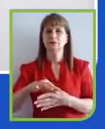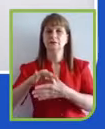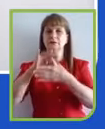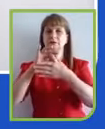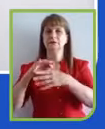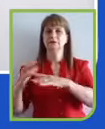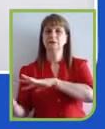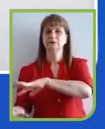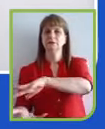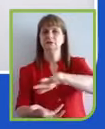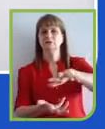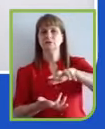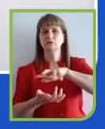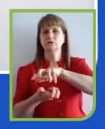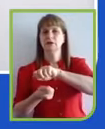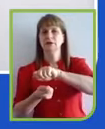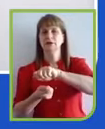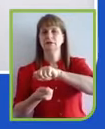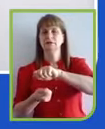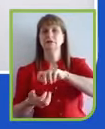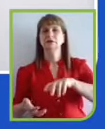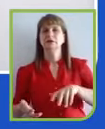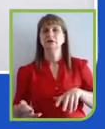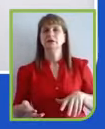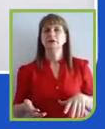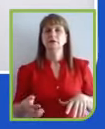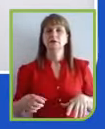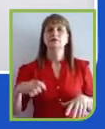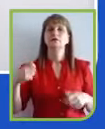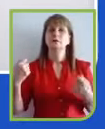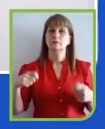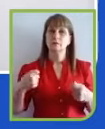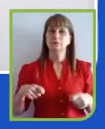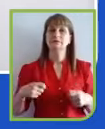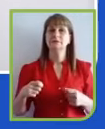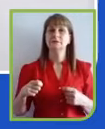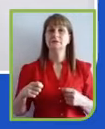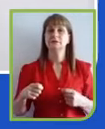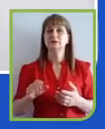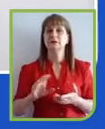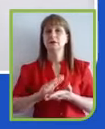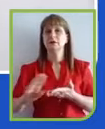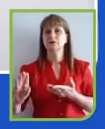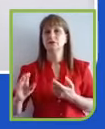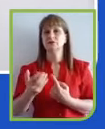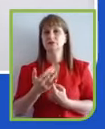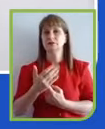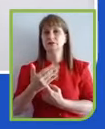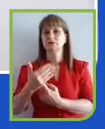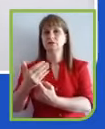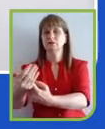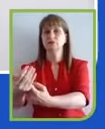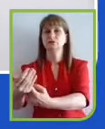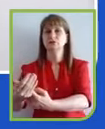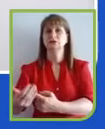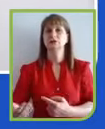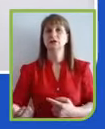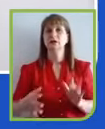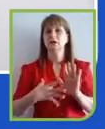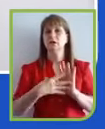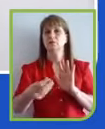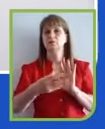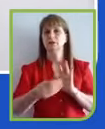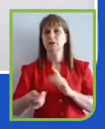Será imperativo investir em tecnologia, processos executivos de produção e modelos de negócios que permitam reduzir os